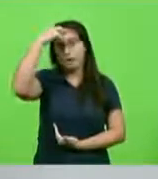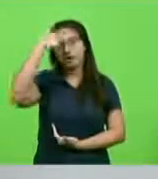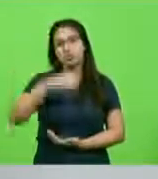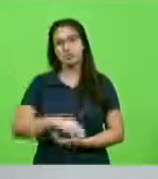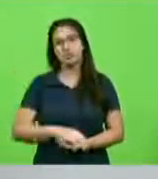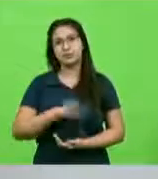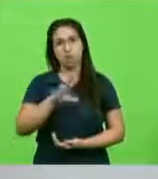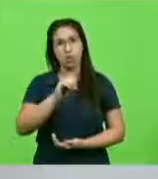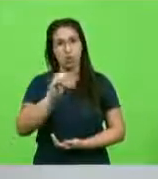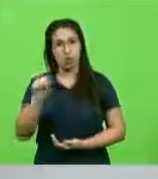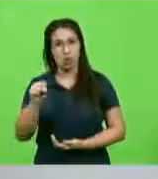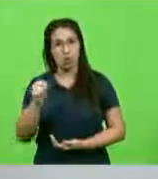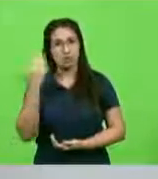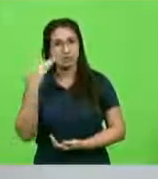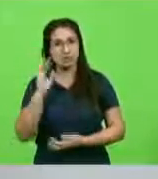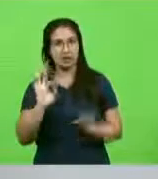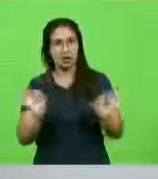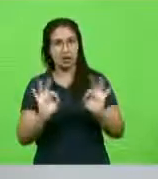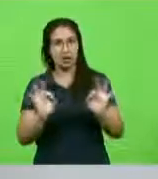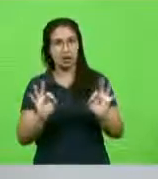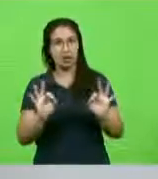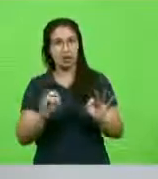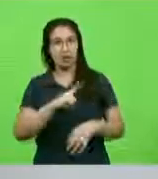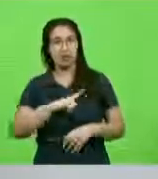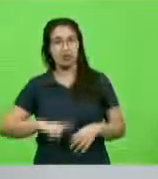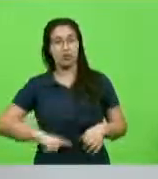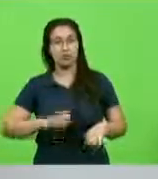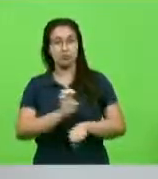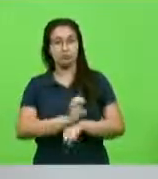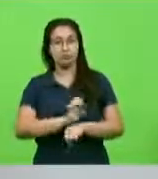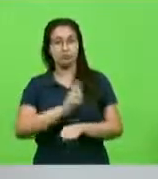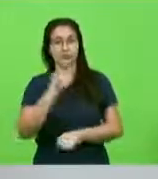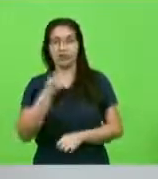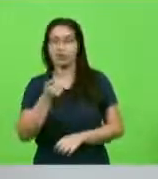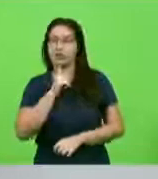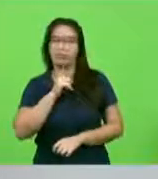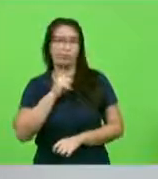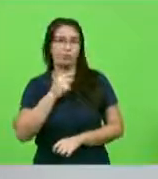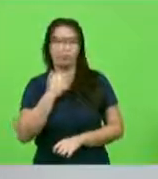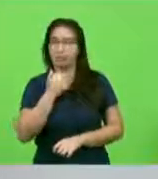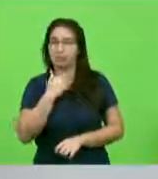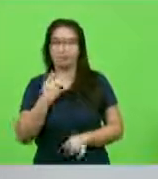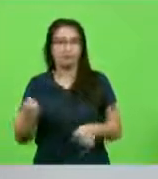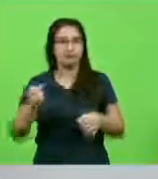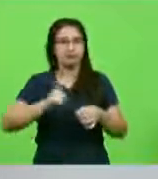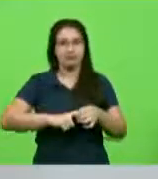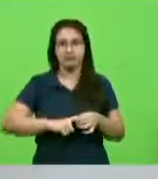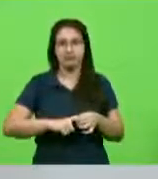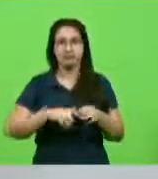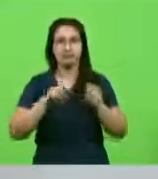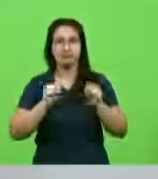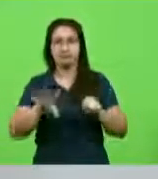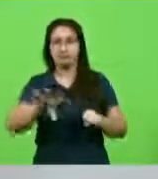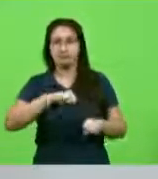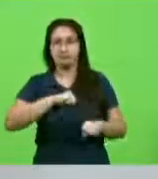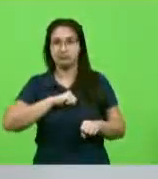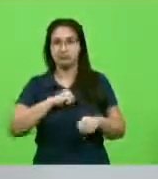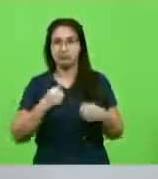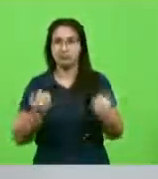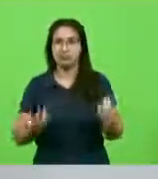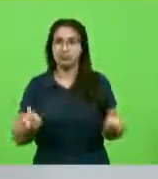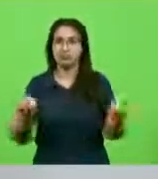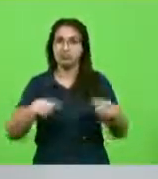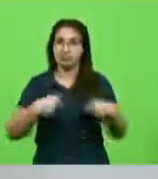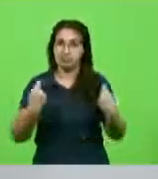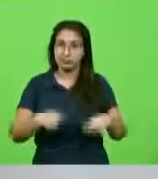COIS entende que não. O COIS, o governo do Estado não, não pode voltar, risco de contaminação. Adota os